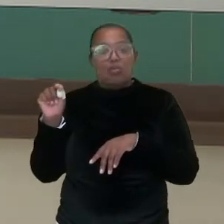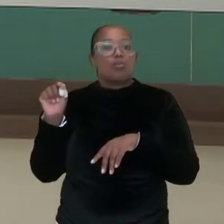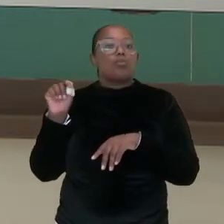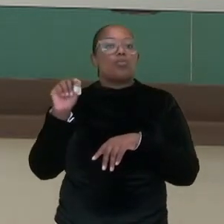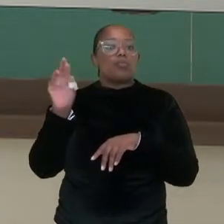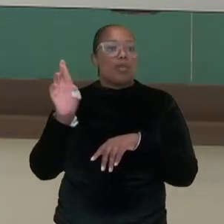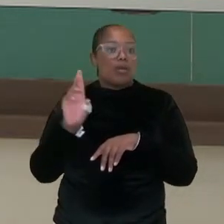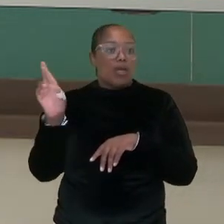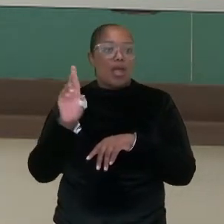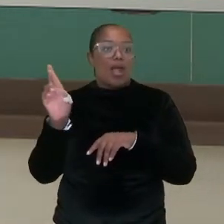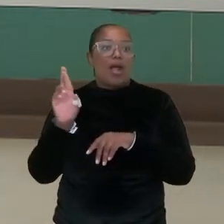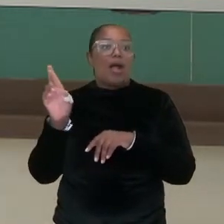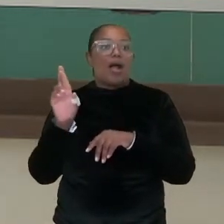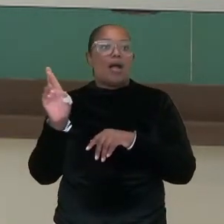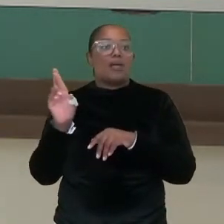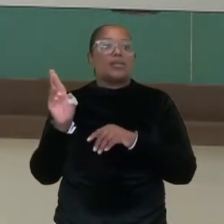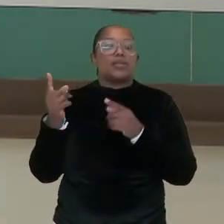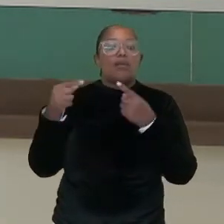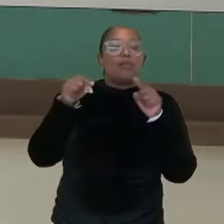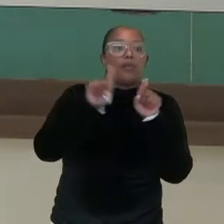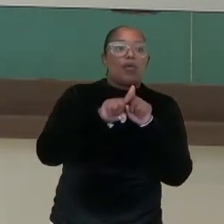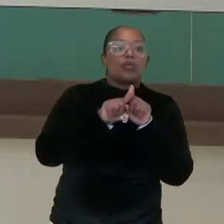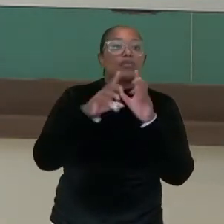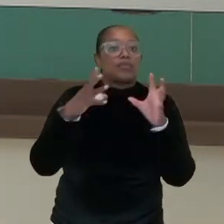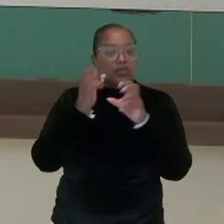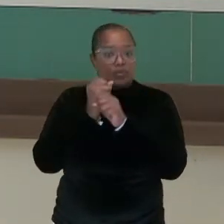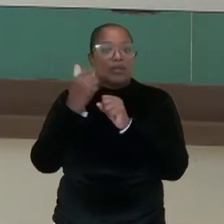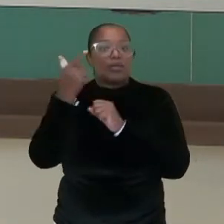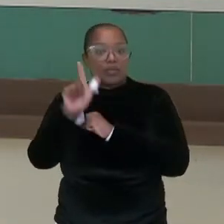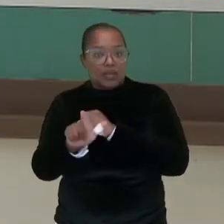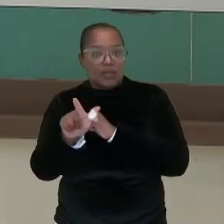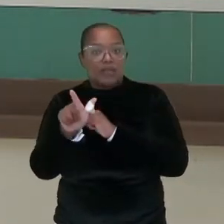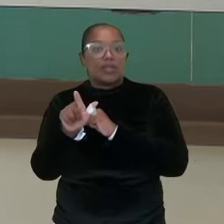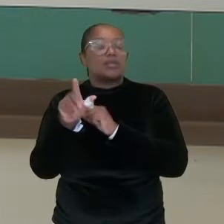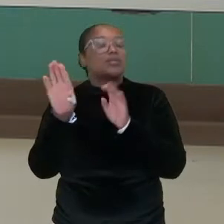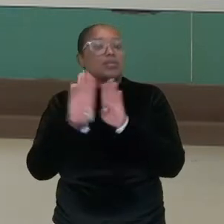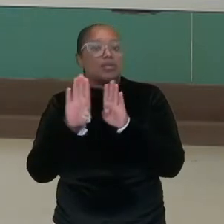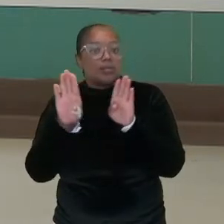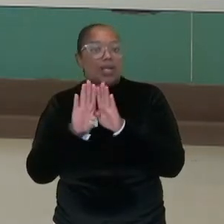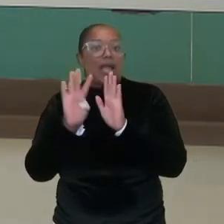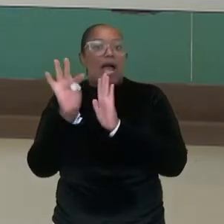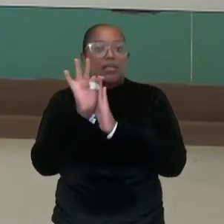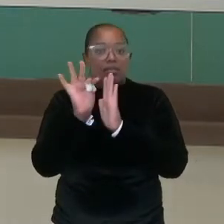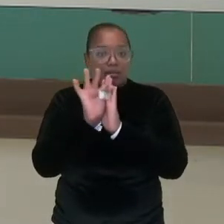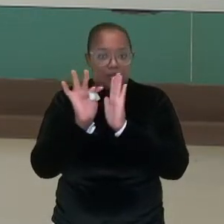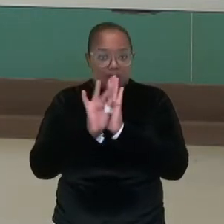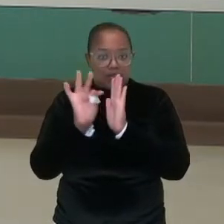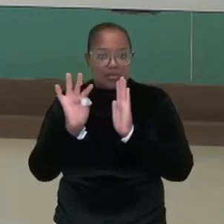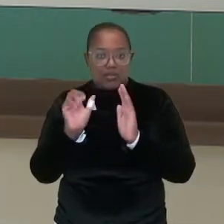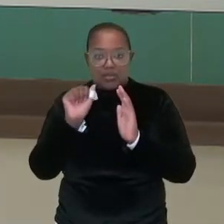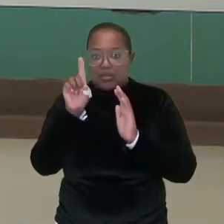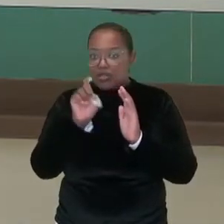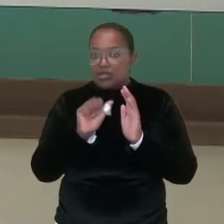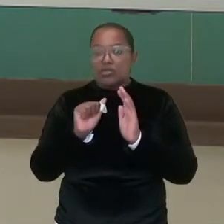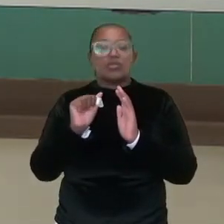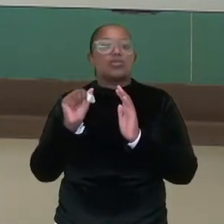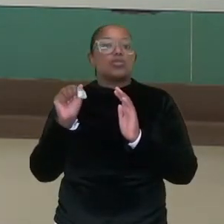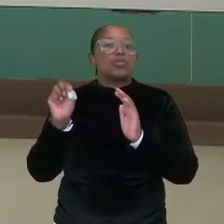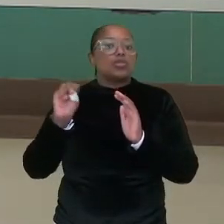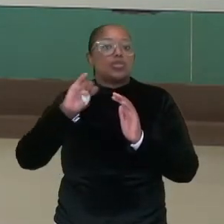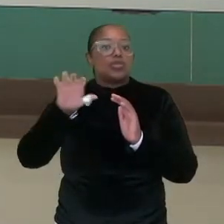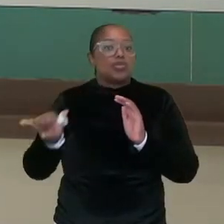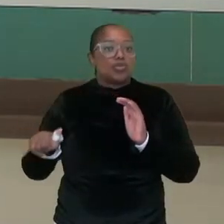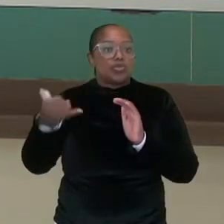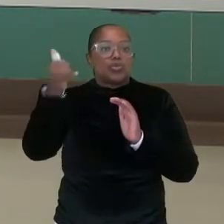passa a ser o meu capital. E sobre esse valor, novamente vai incidir a taxa de juros de 3%. E